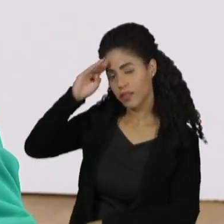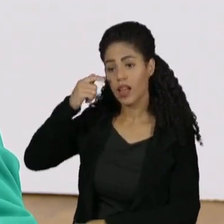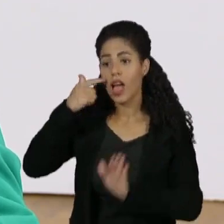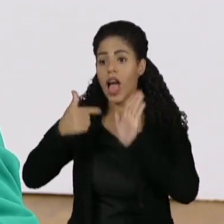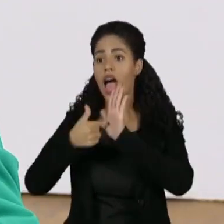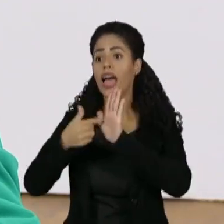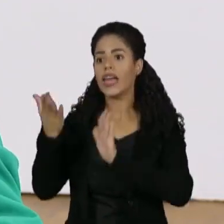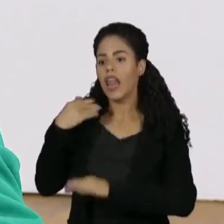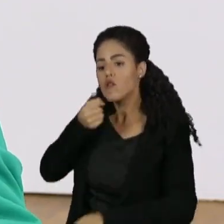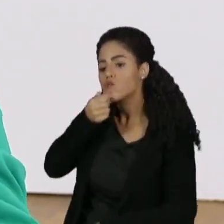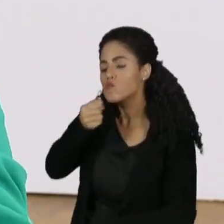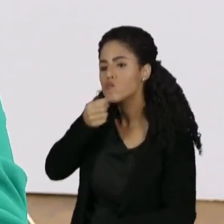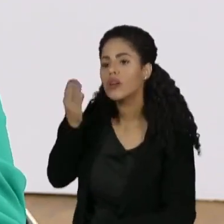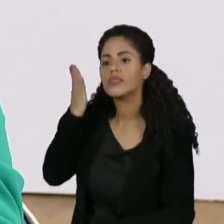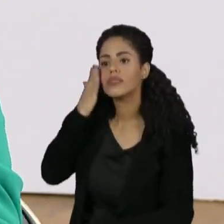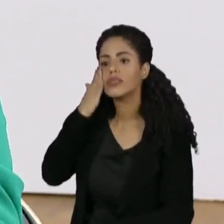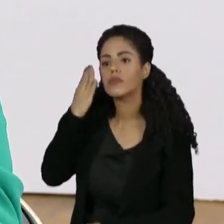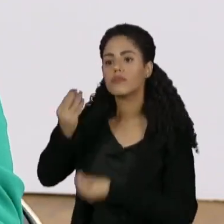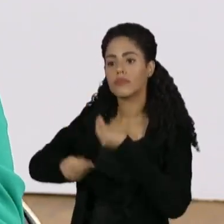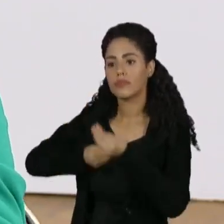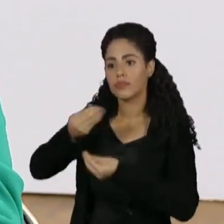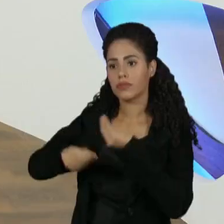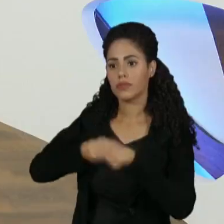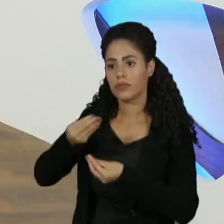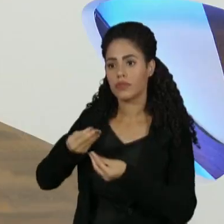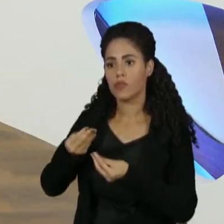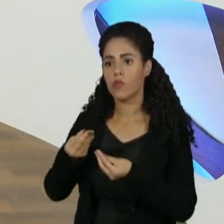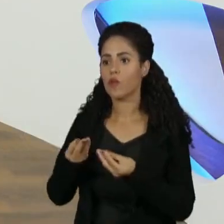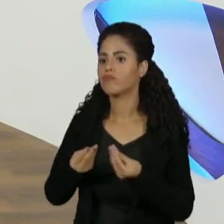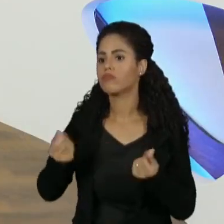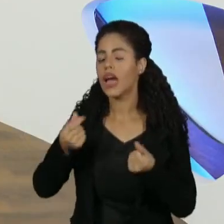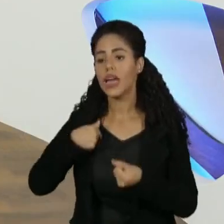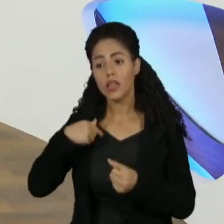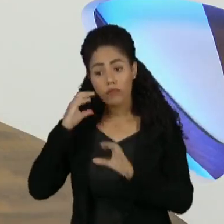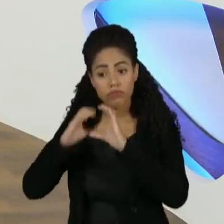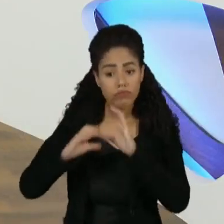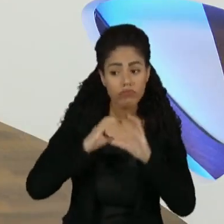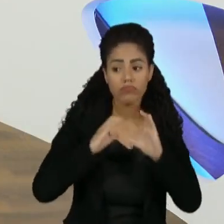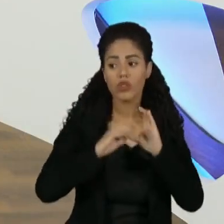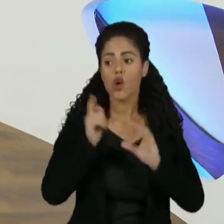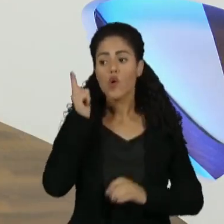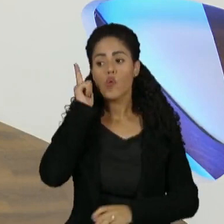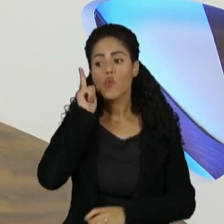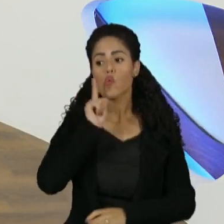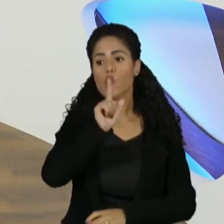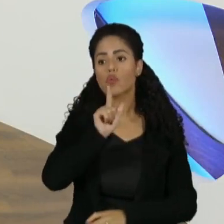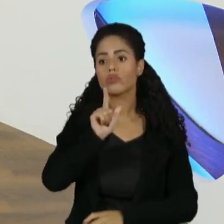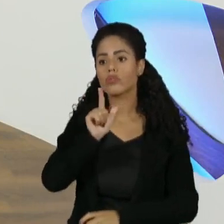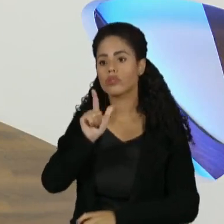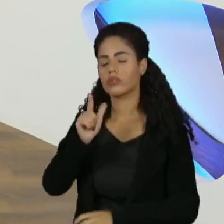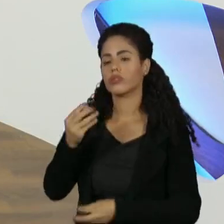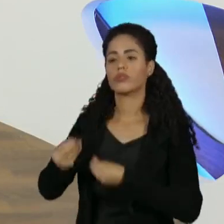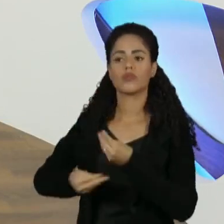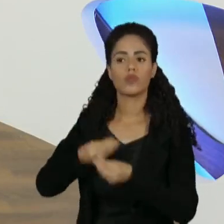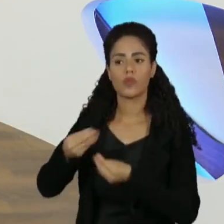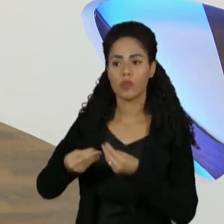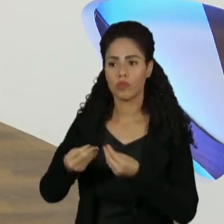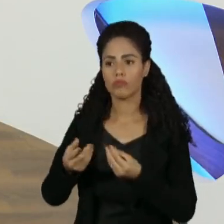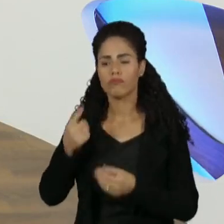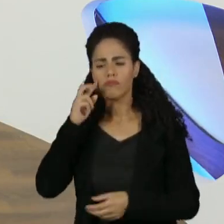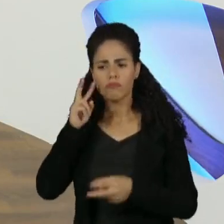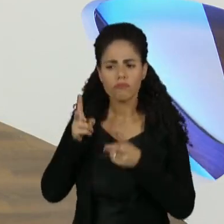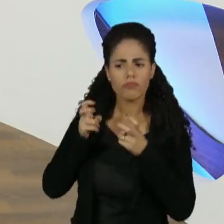ele sabia, eu não sei falar esse inglês, porque a gente não fala todo dia, mas eu consegui me comunicar com eles. e aí fica esse olhar,